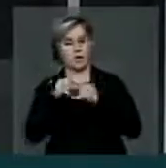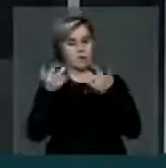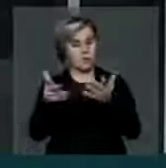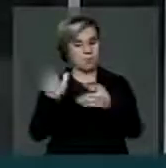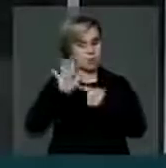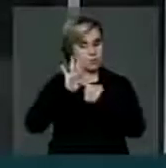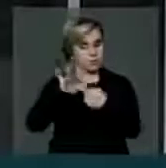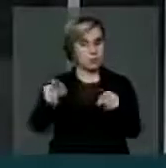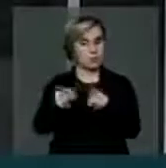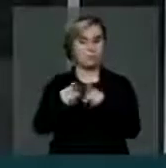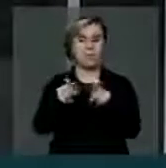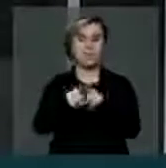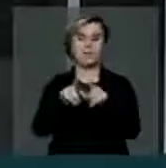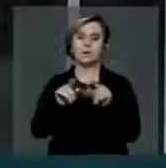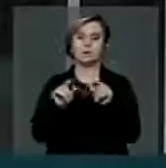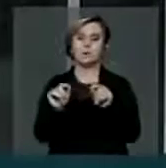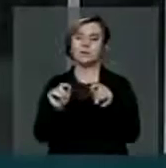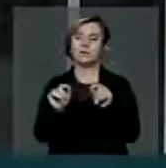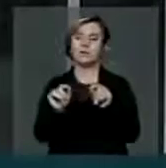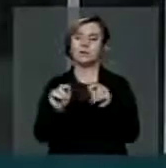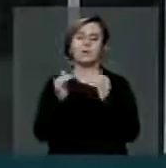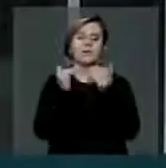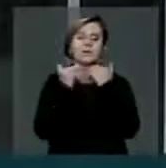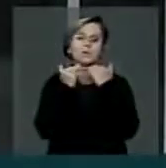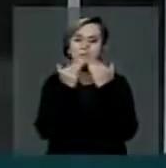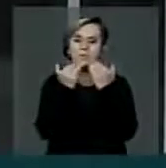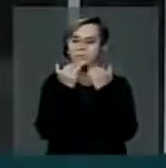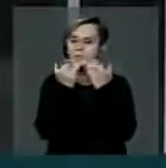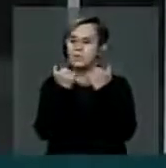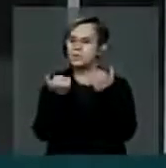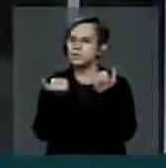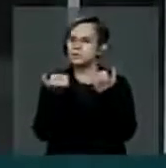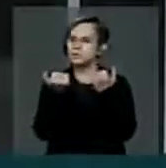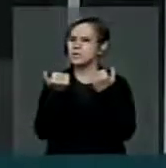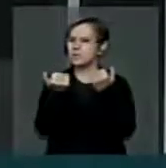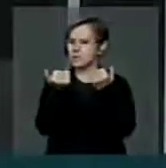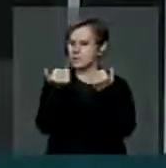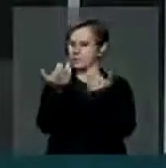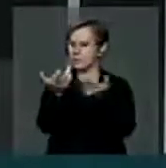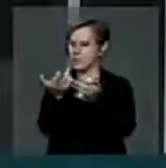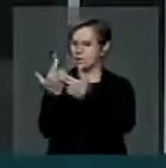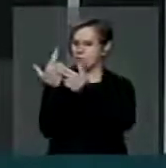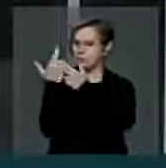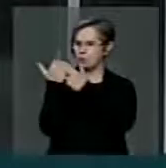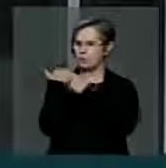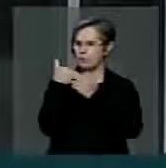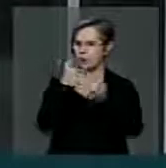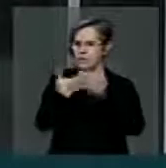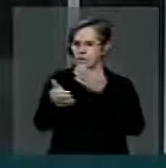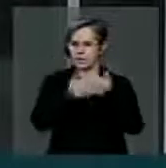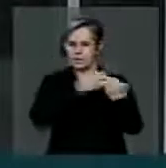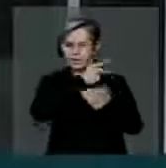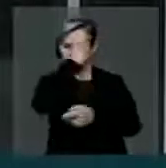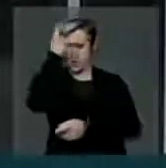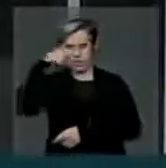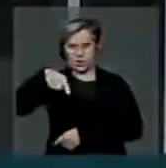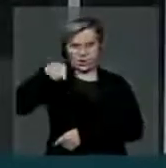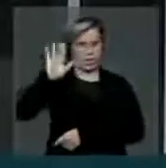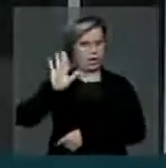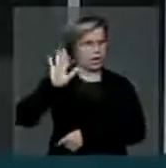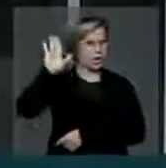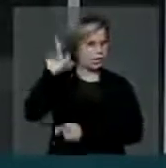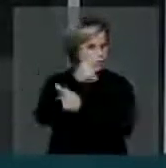está dizendo que não dá procuração em branco para nenhum eleito. O fato